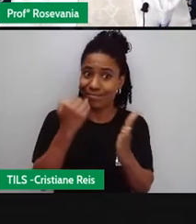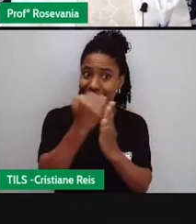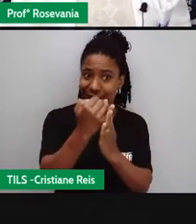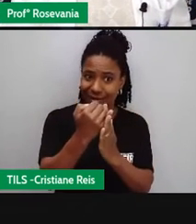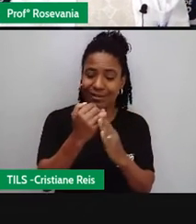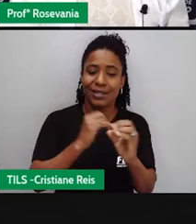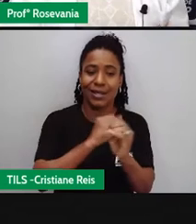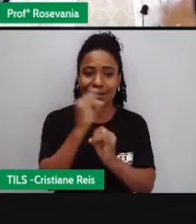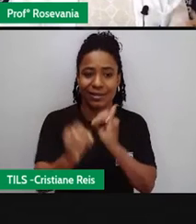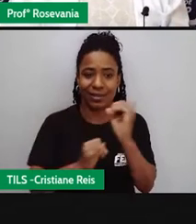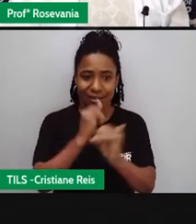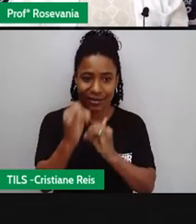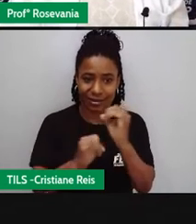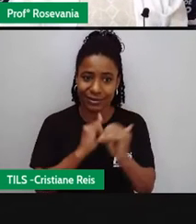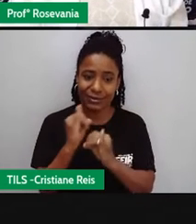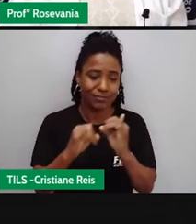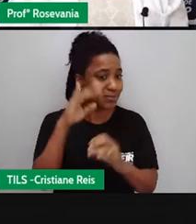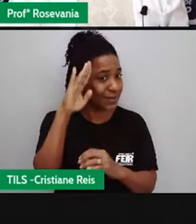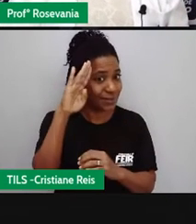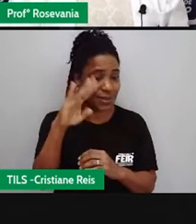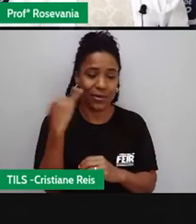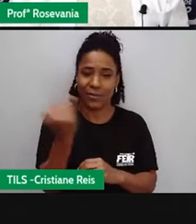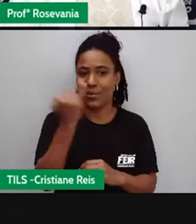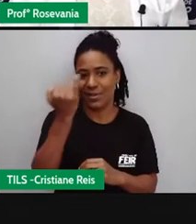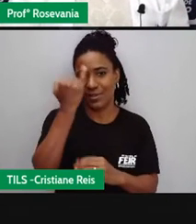da internet para essa educação online.